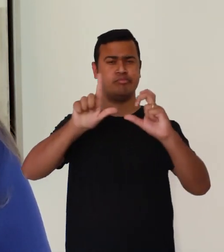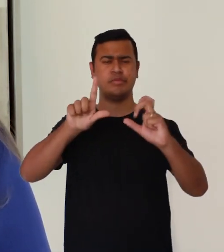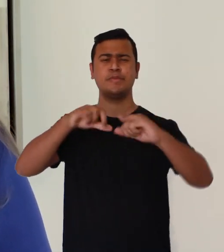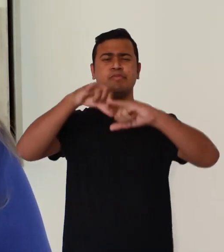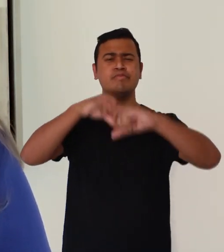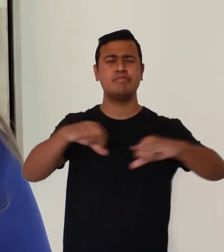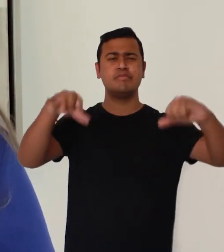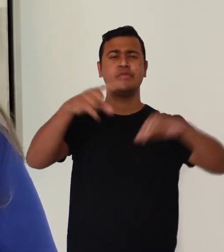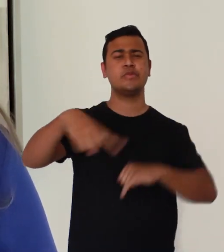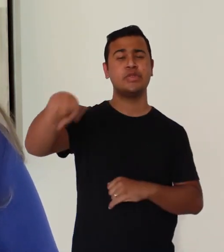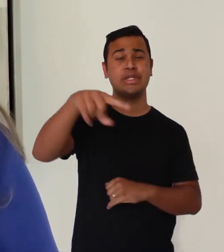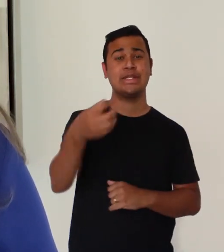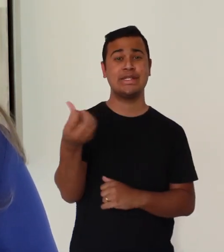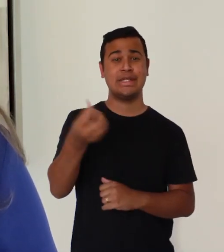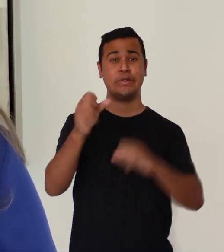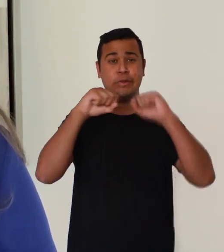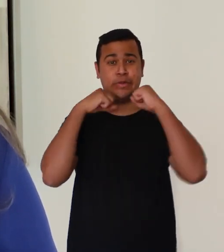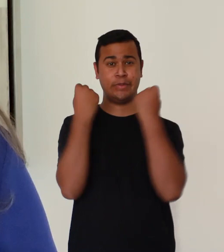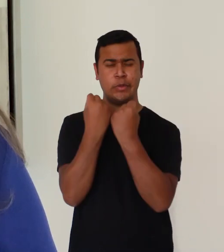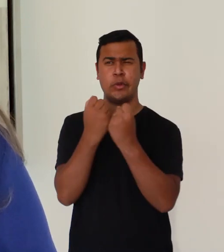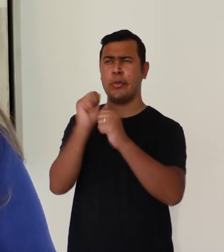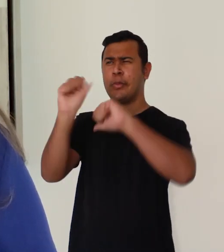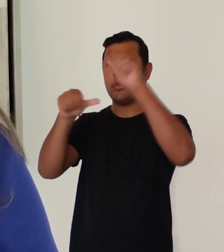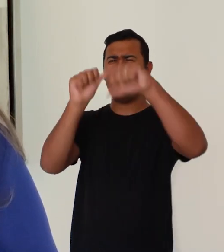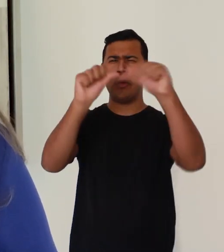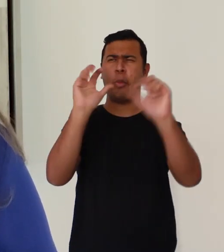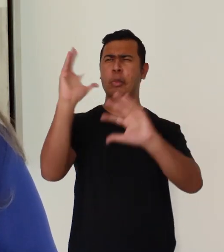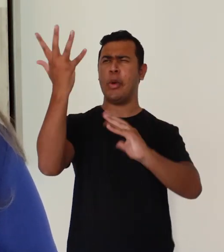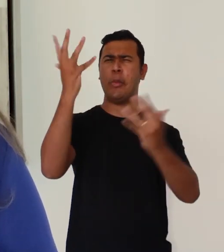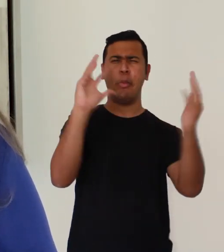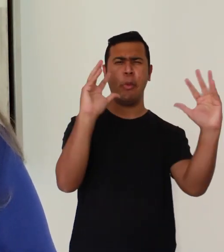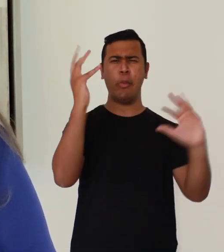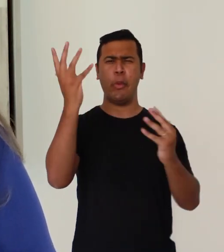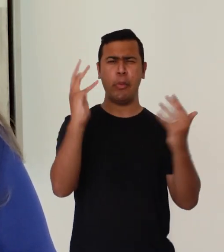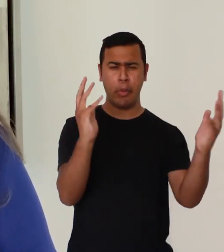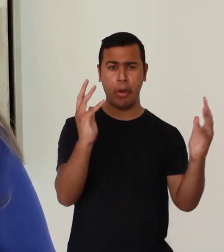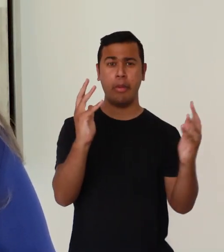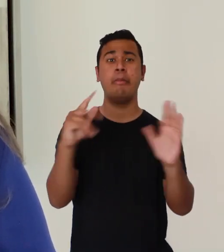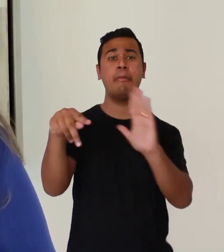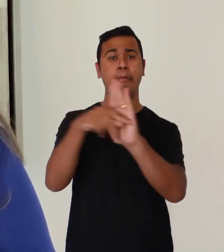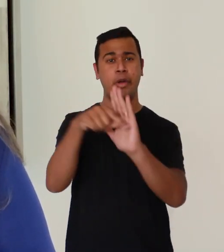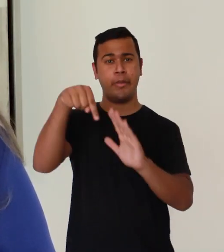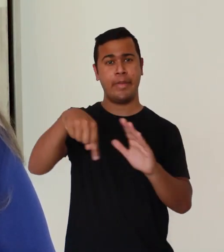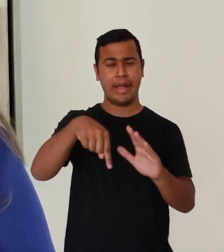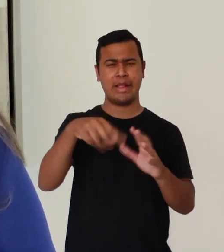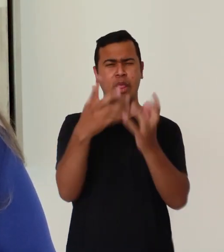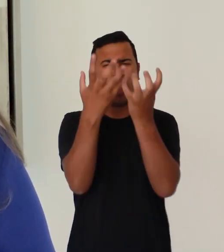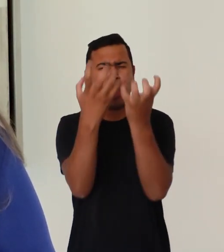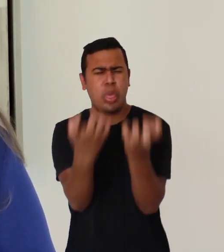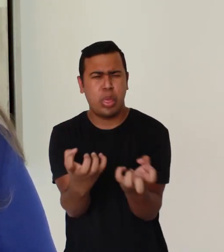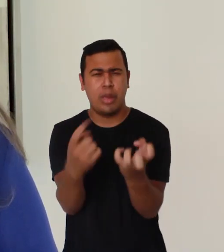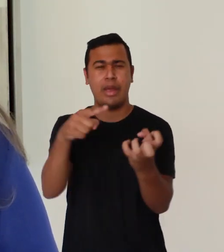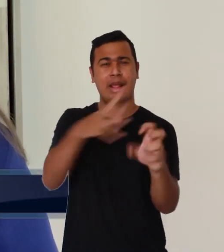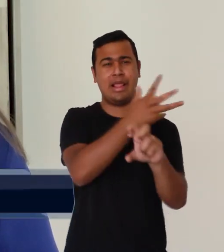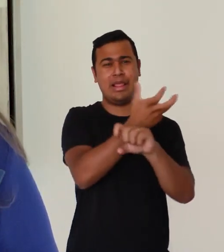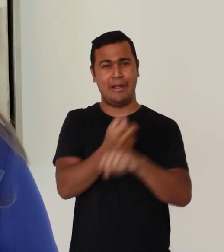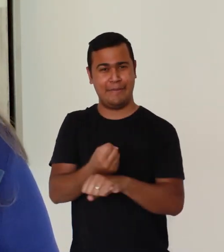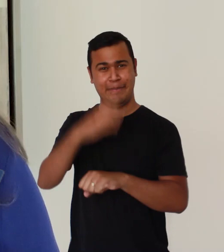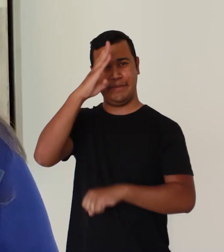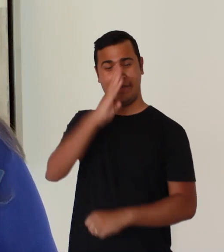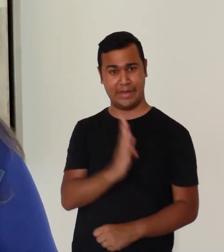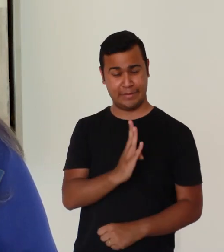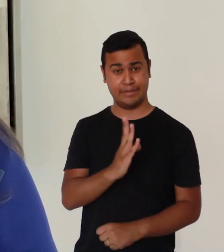falar para vocês do sexto simpósio de mudanças climáticas e desertificação no semiárido brasileiro, que